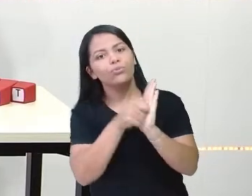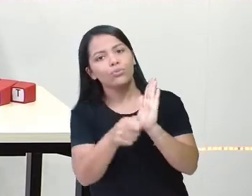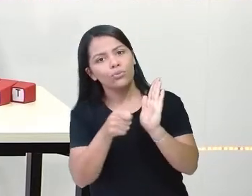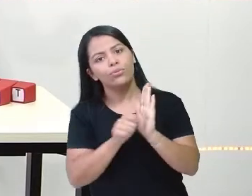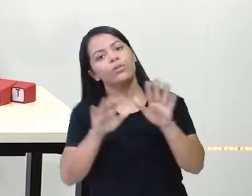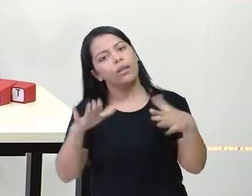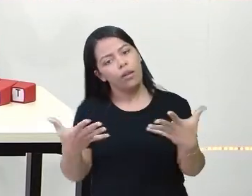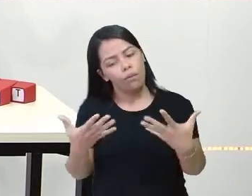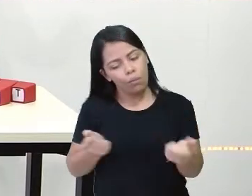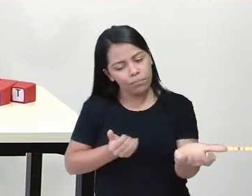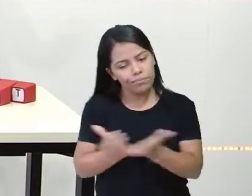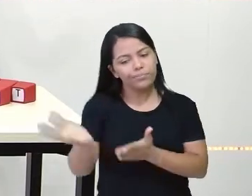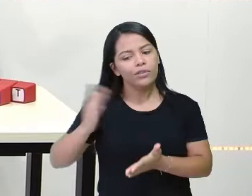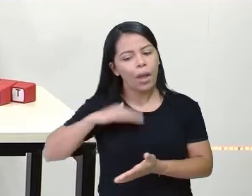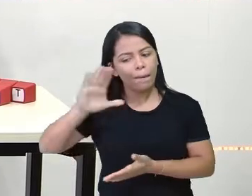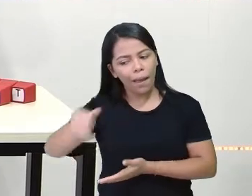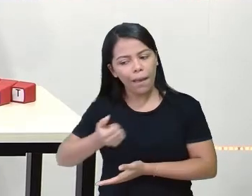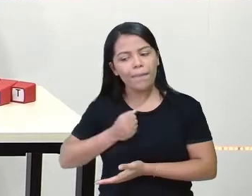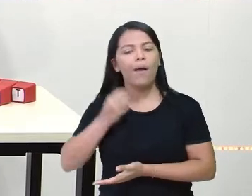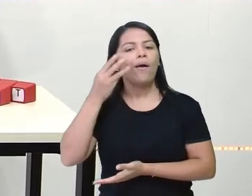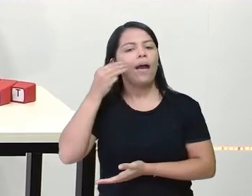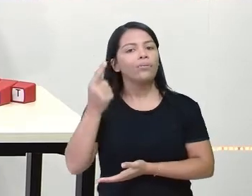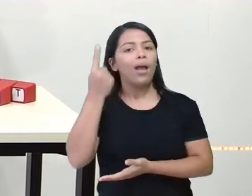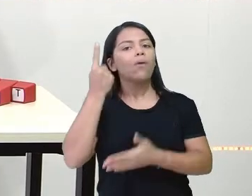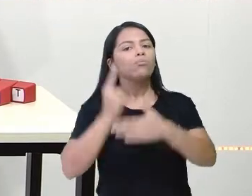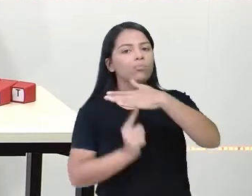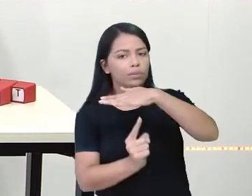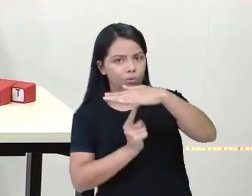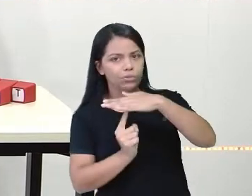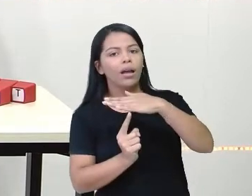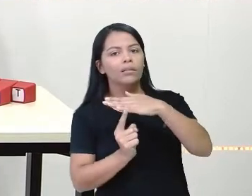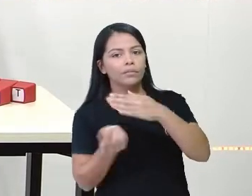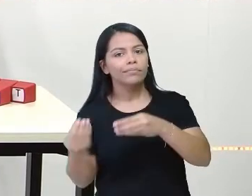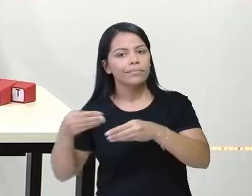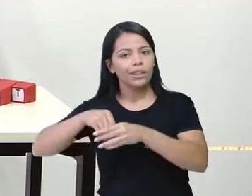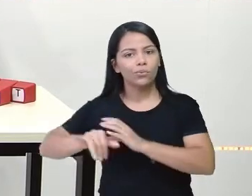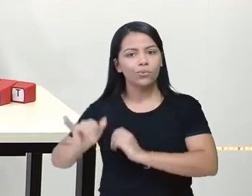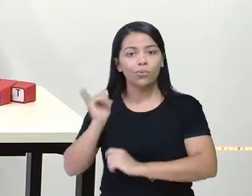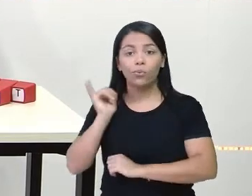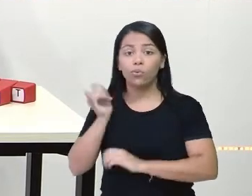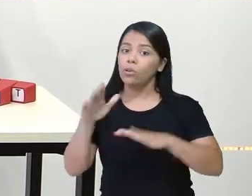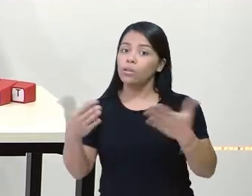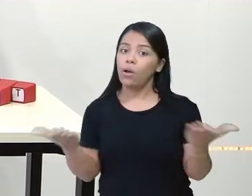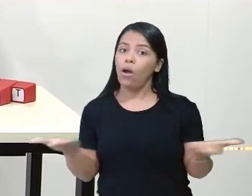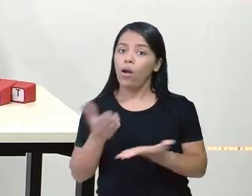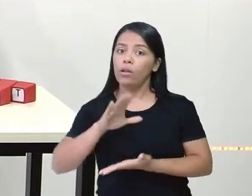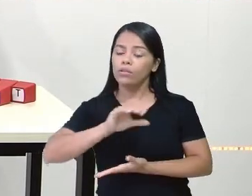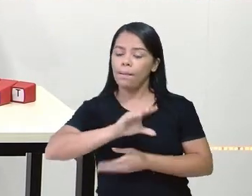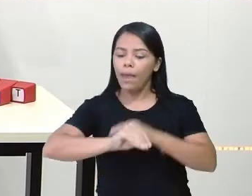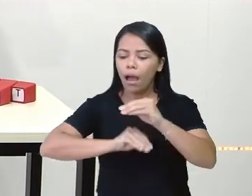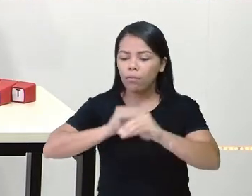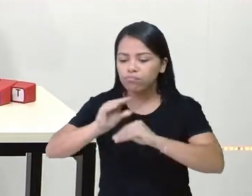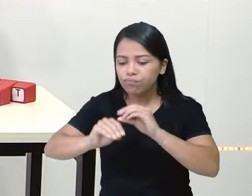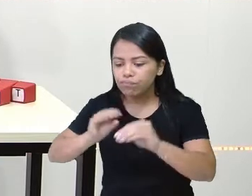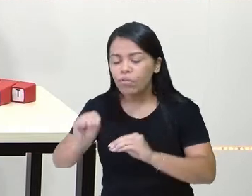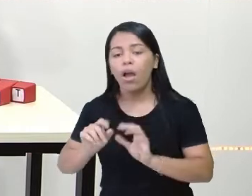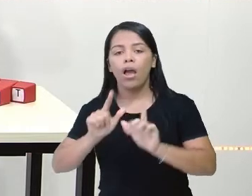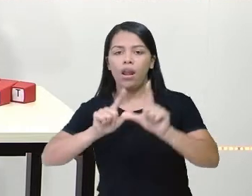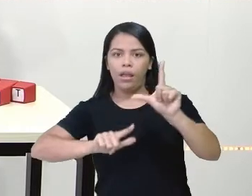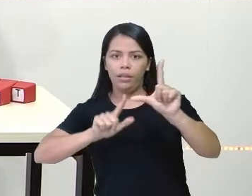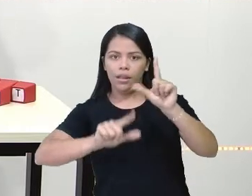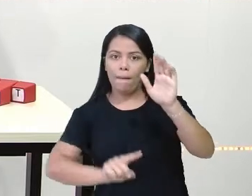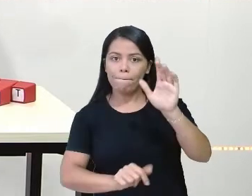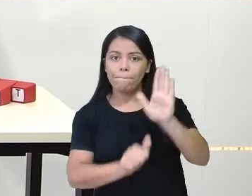gato, que é um dos personagens do conto. E vou pegar agora as letrinhas que formam o nome dele. A primeira